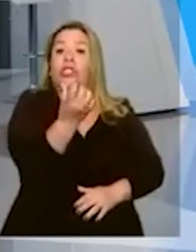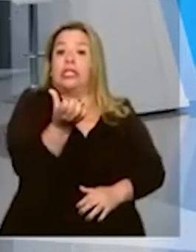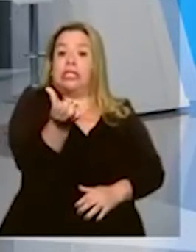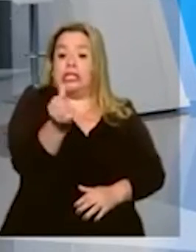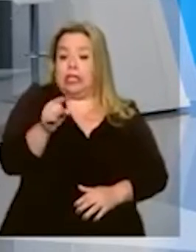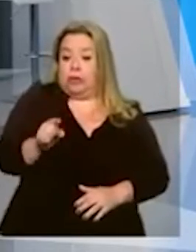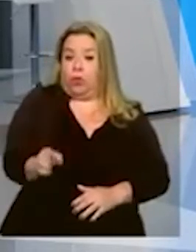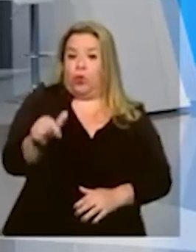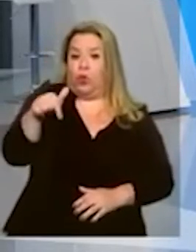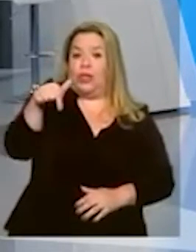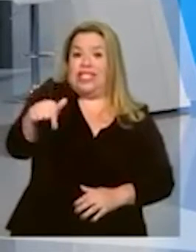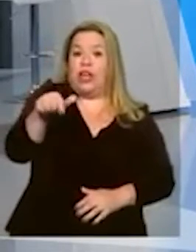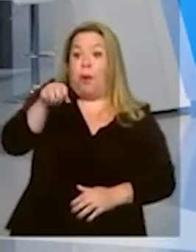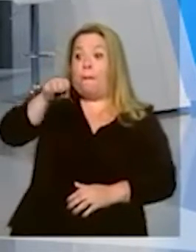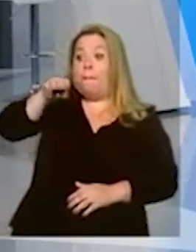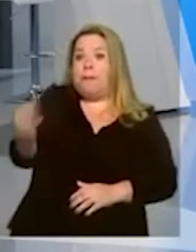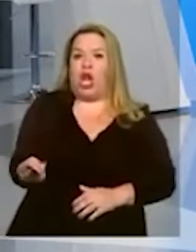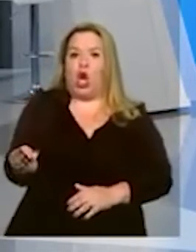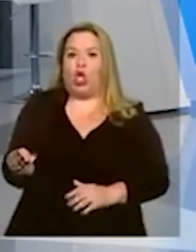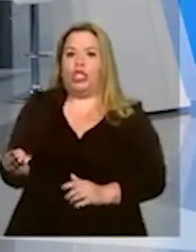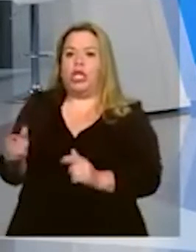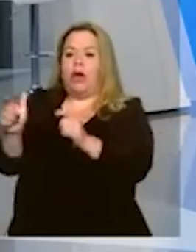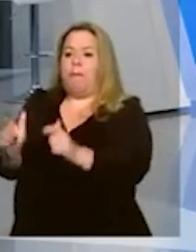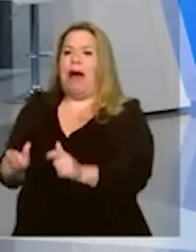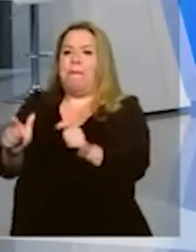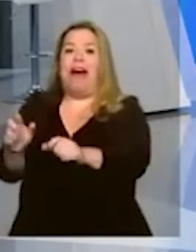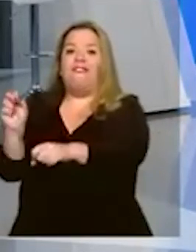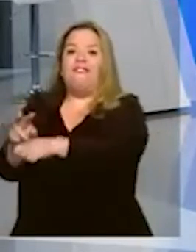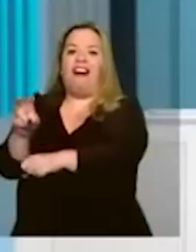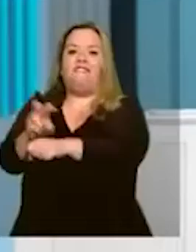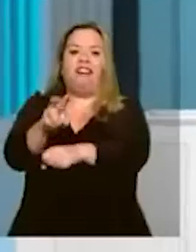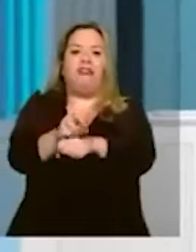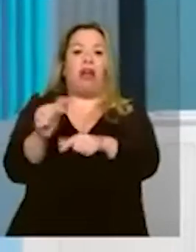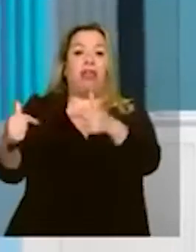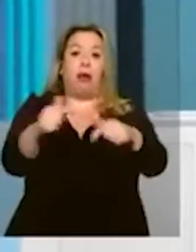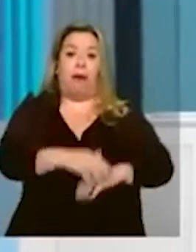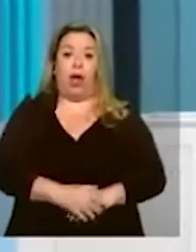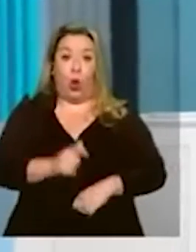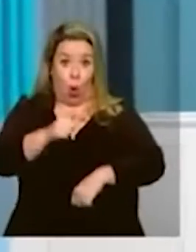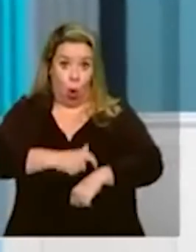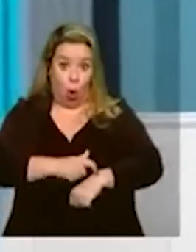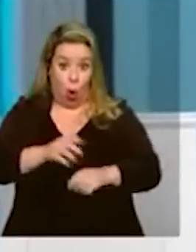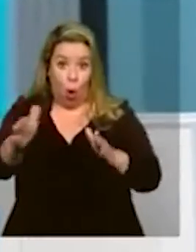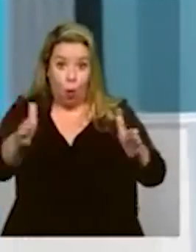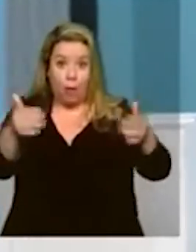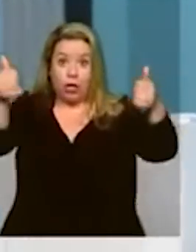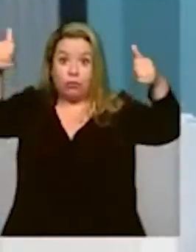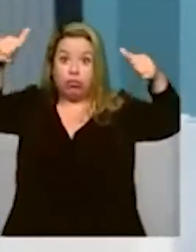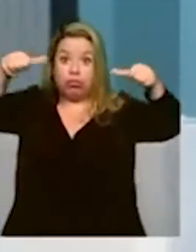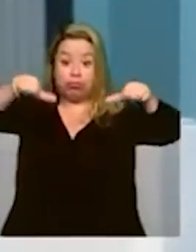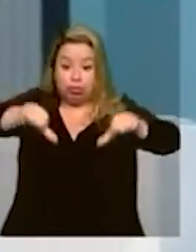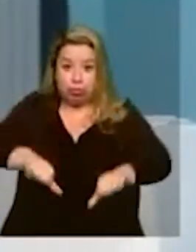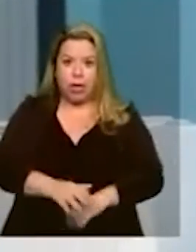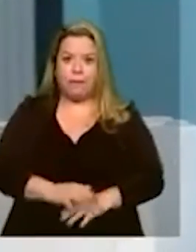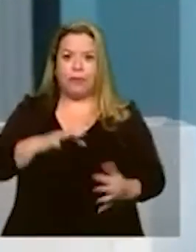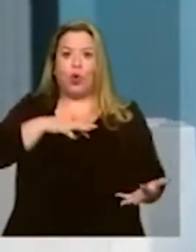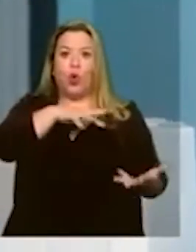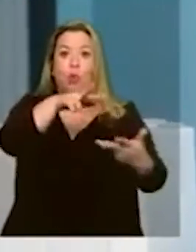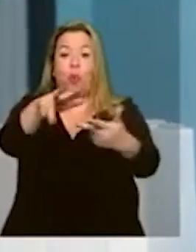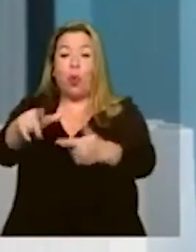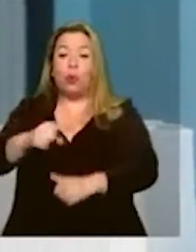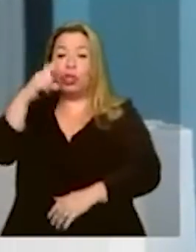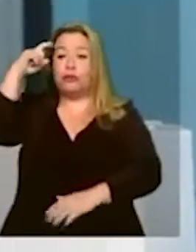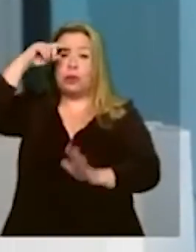postos de trabalho. 16,7 milhões num momento de crise, num momento onde o mundo está encolhendo e o Brasil